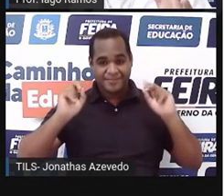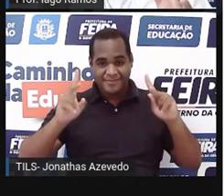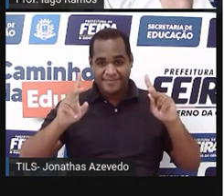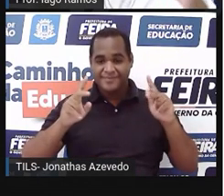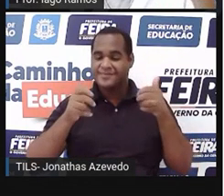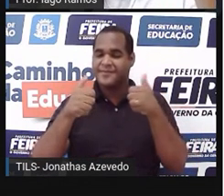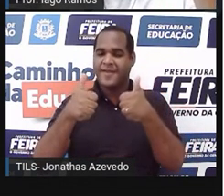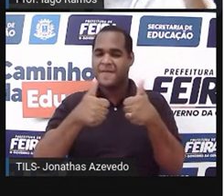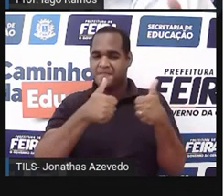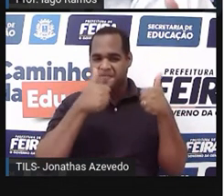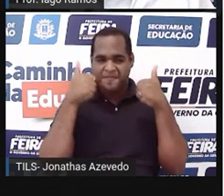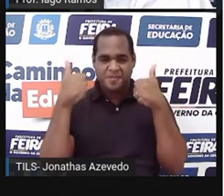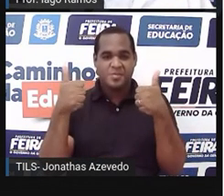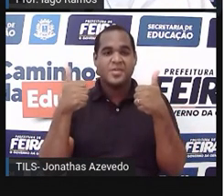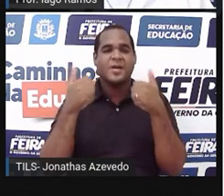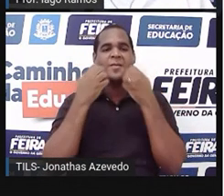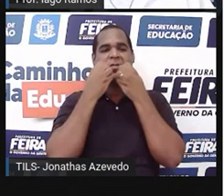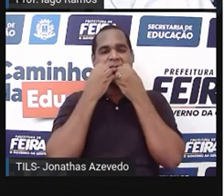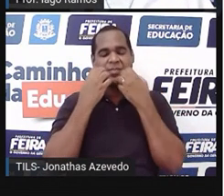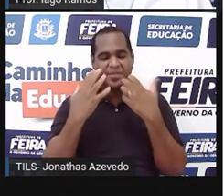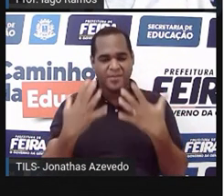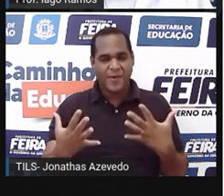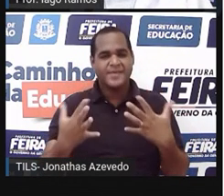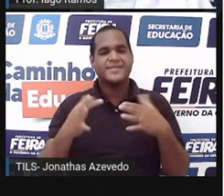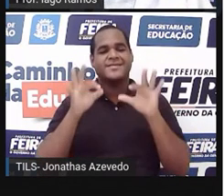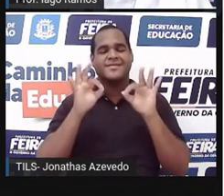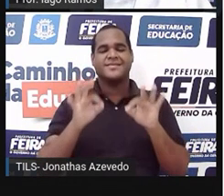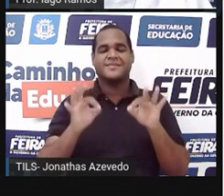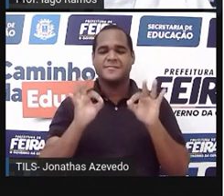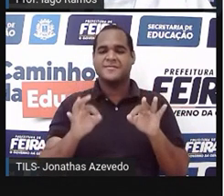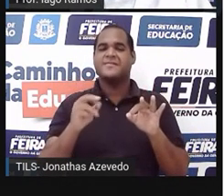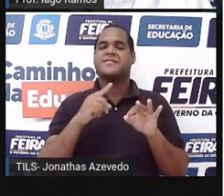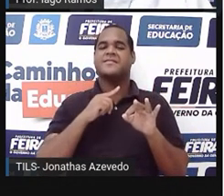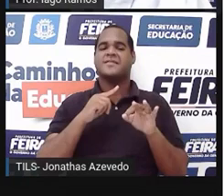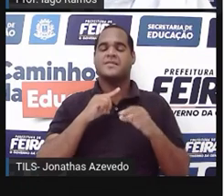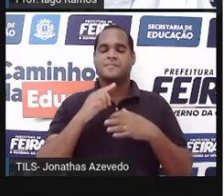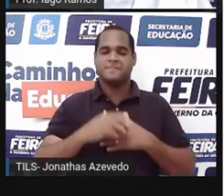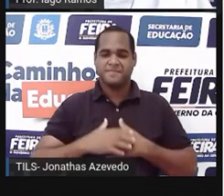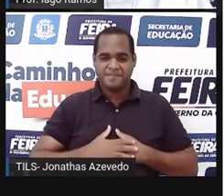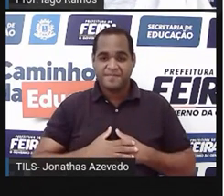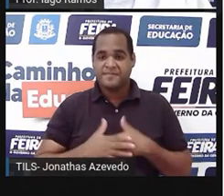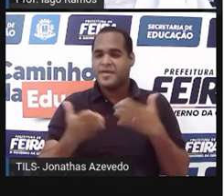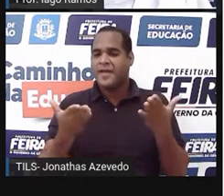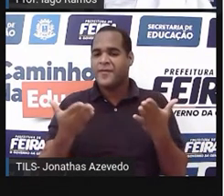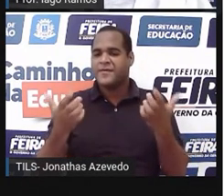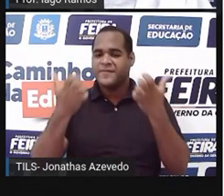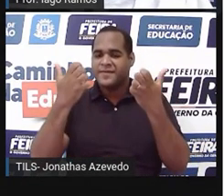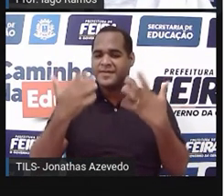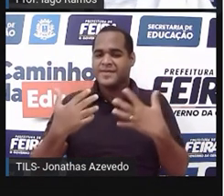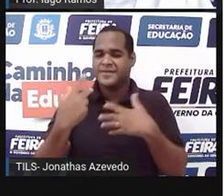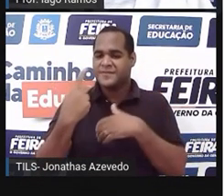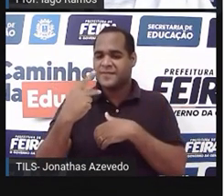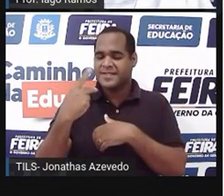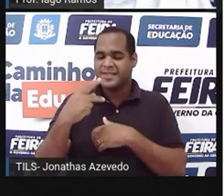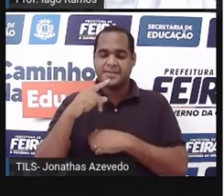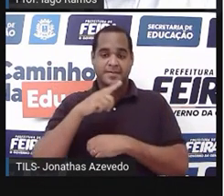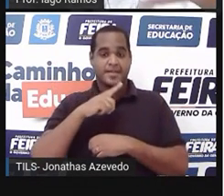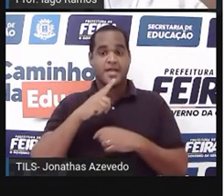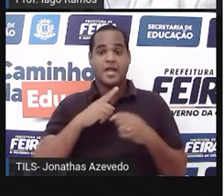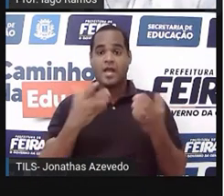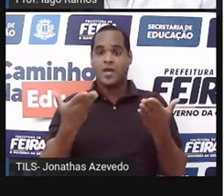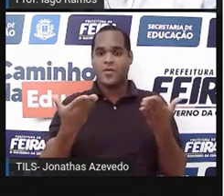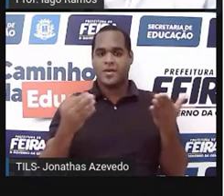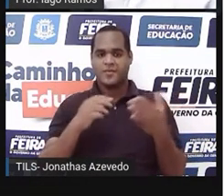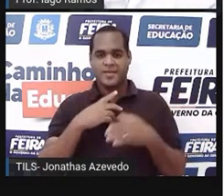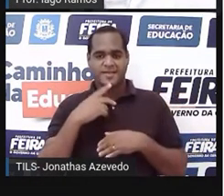Bacana? que massa é isso aí. E agora a gente vai fazer aquele momento de